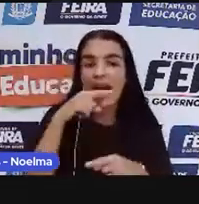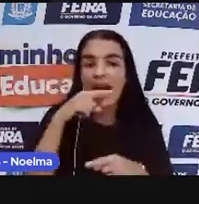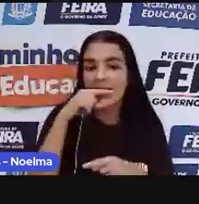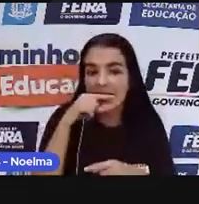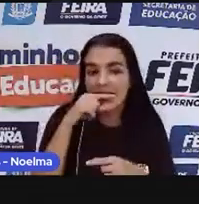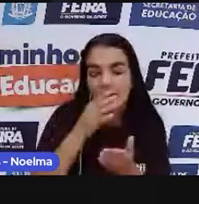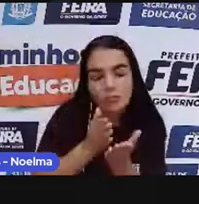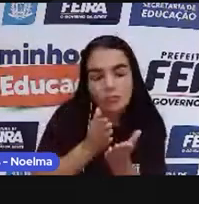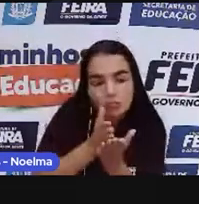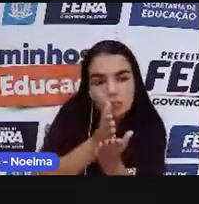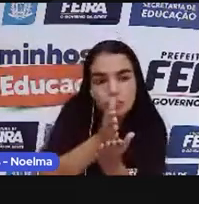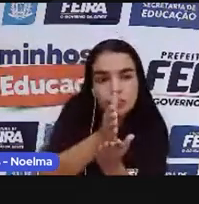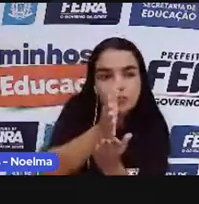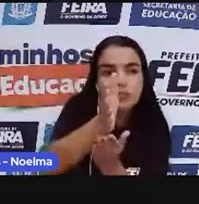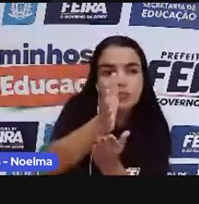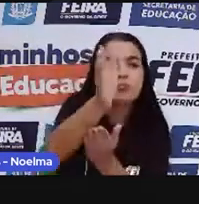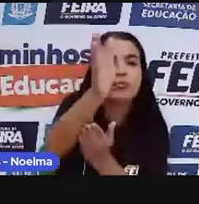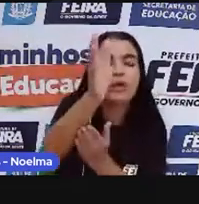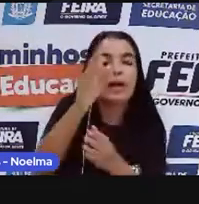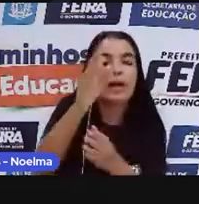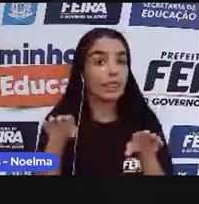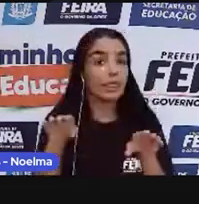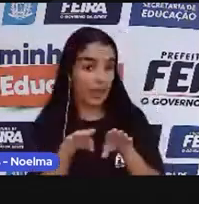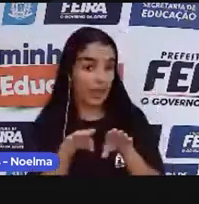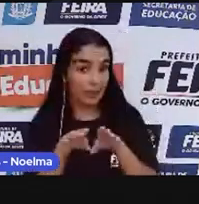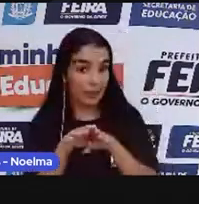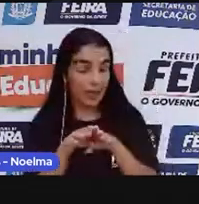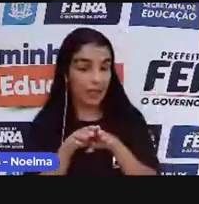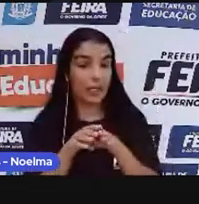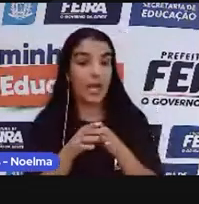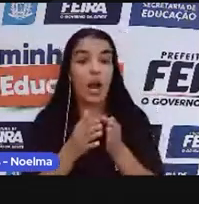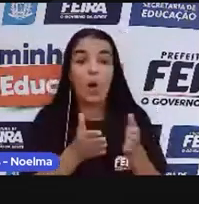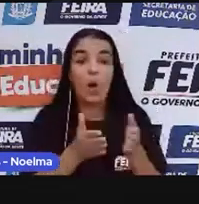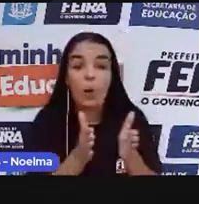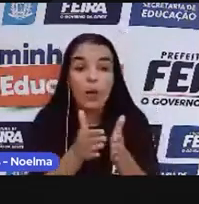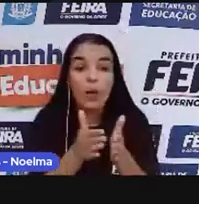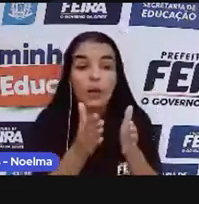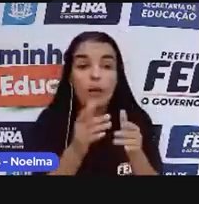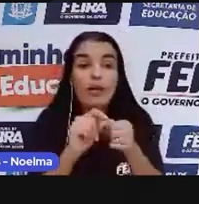Além disso, os rios moviam os moinhos dos grandes engenhos.